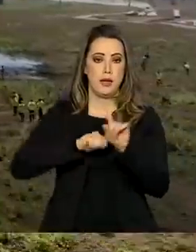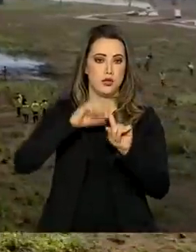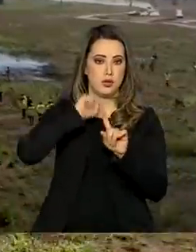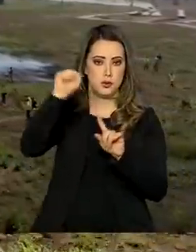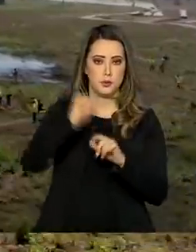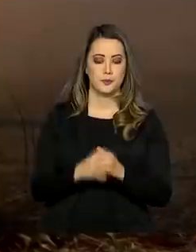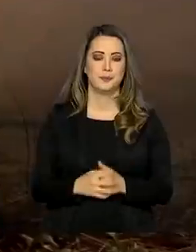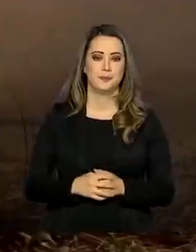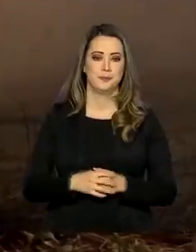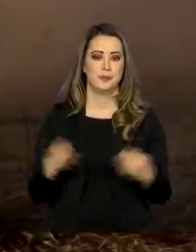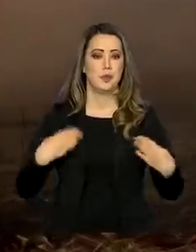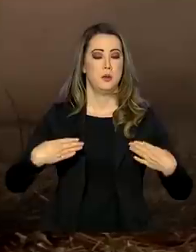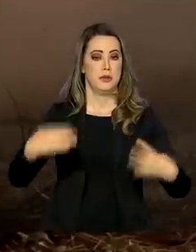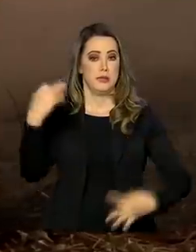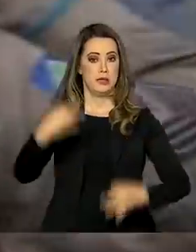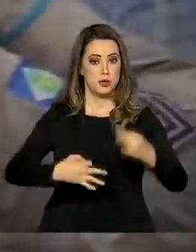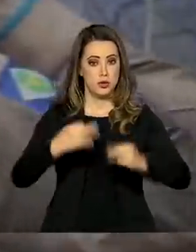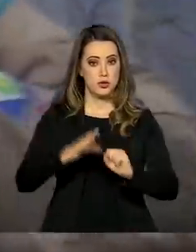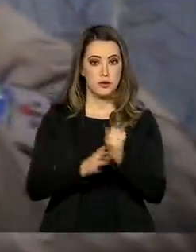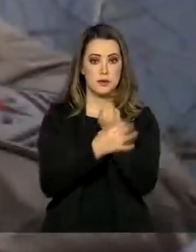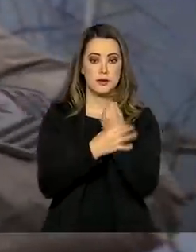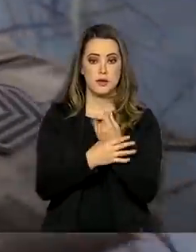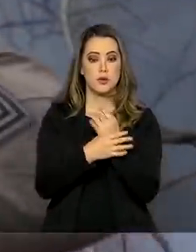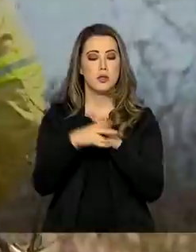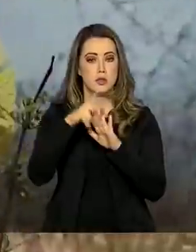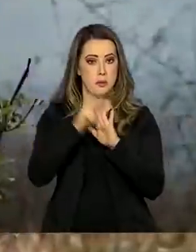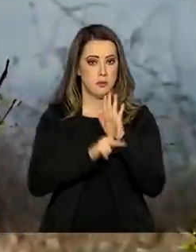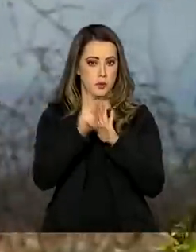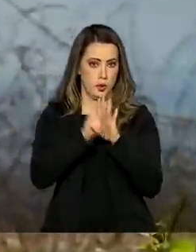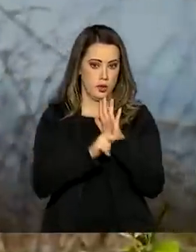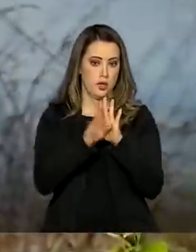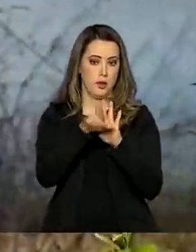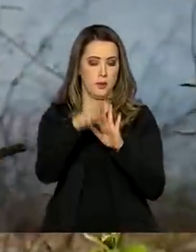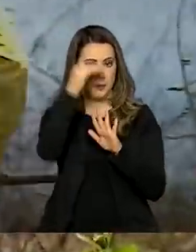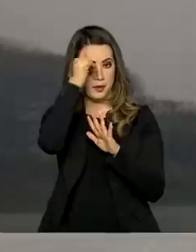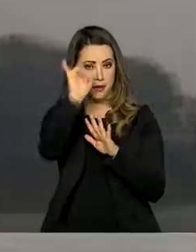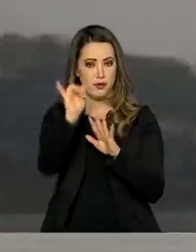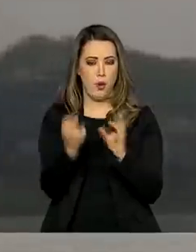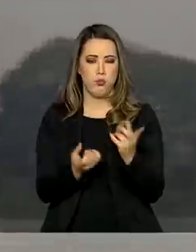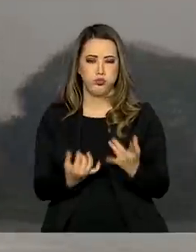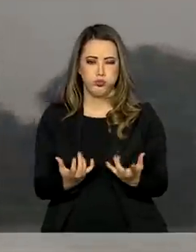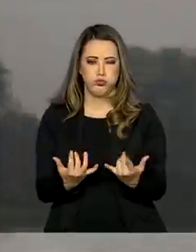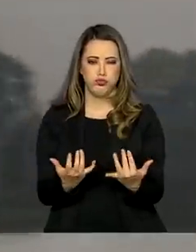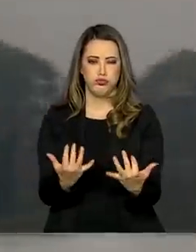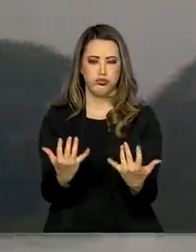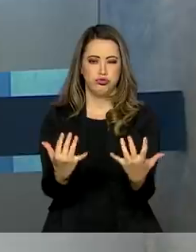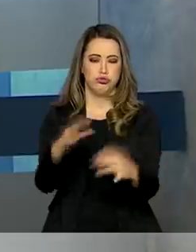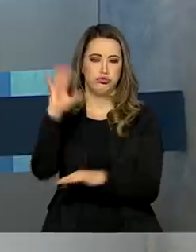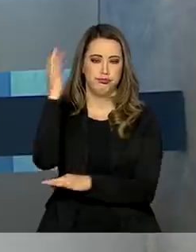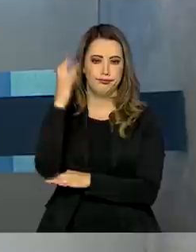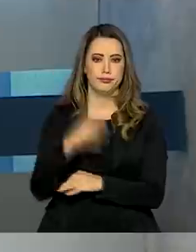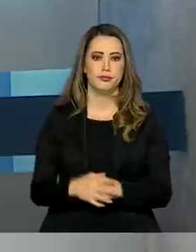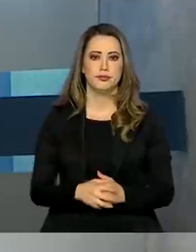Ministério da Justiça e Segurança Pública lança programa para reforçar o combate a incêndios florestais.